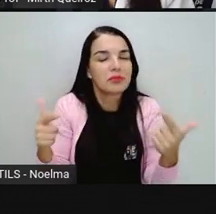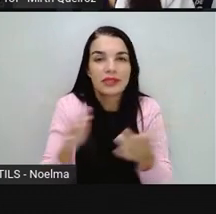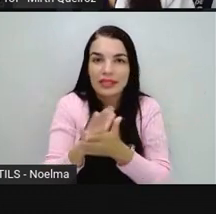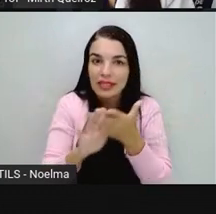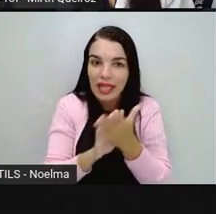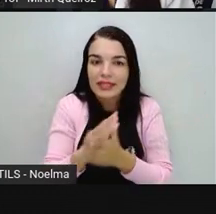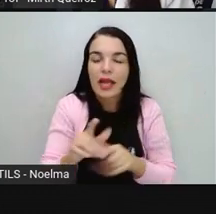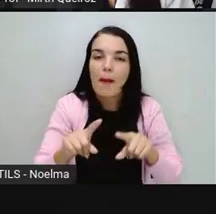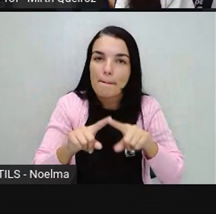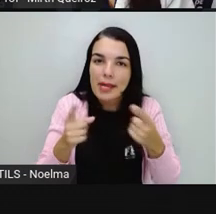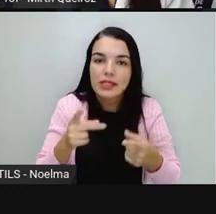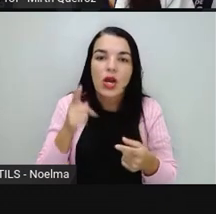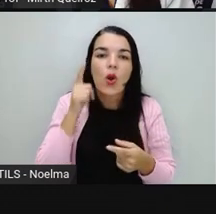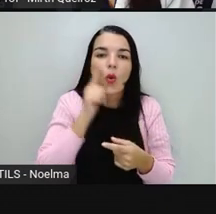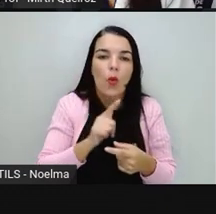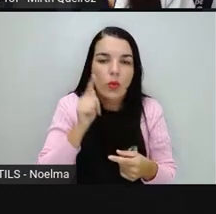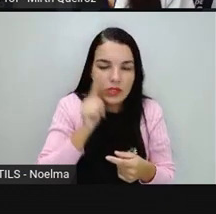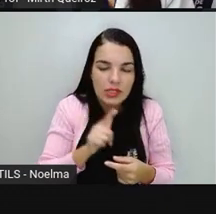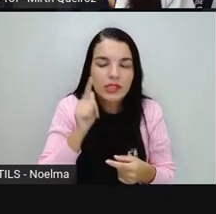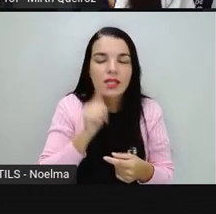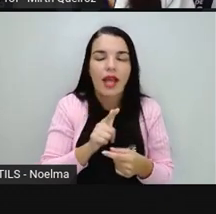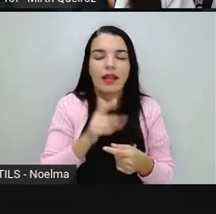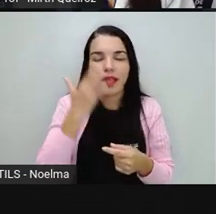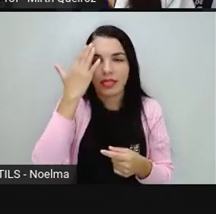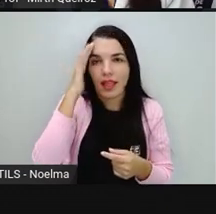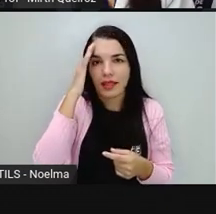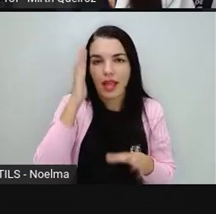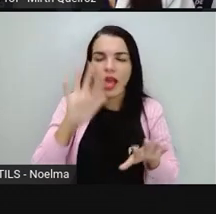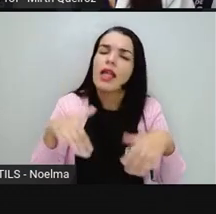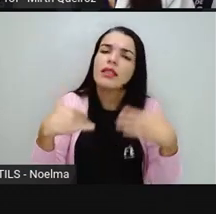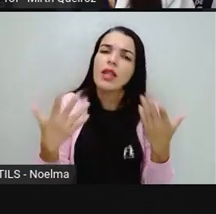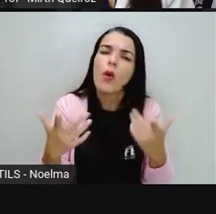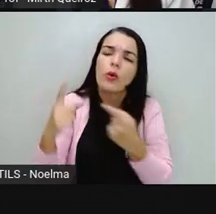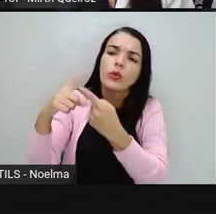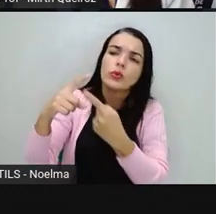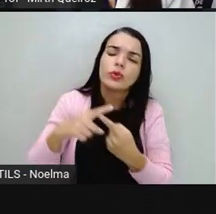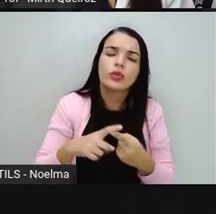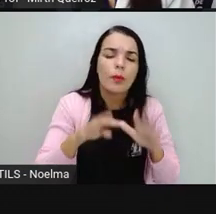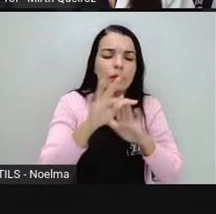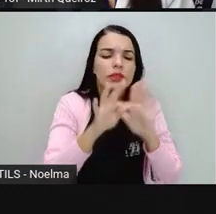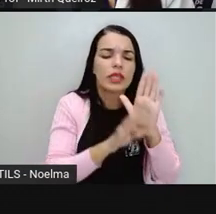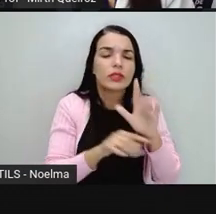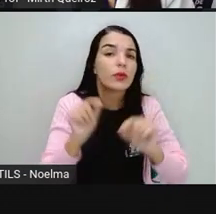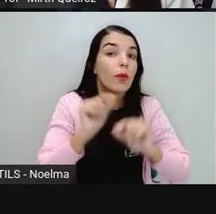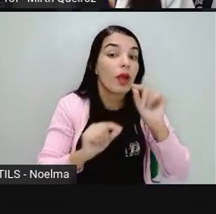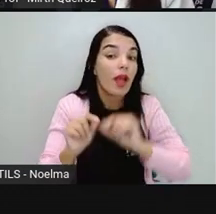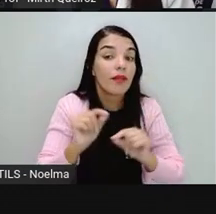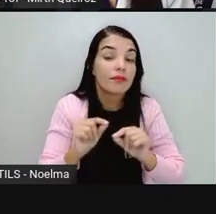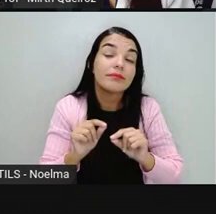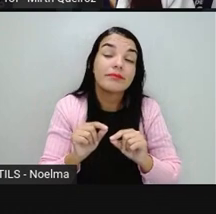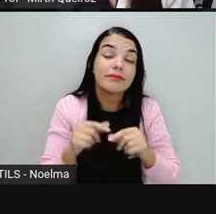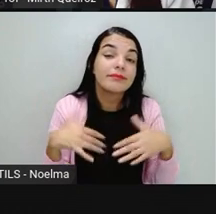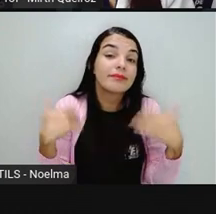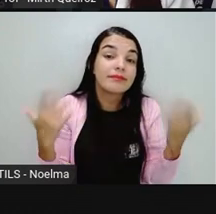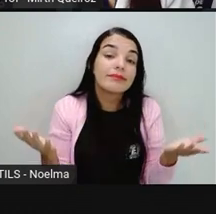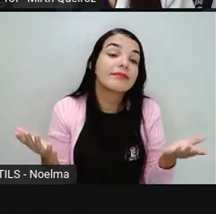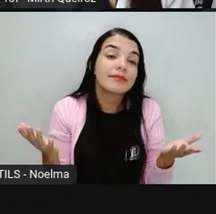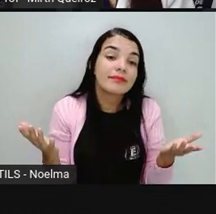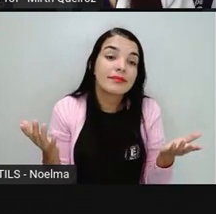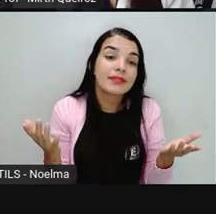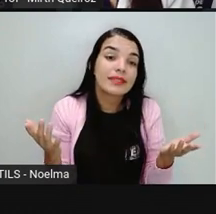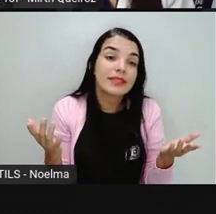escrita. A gente consegue entender. Então, que tipo de texto é esse? Trata-se de um texto, né? Uma